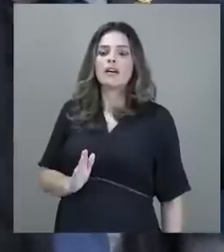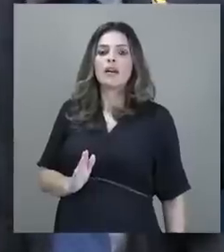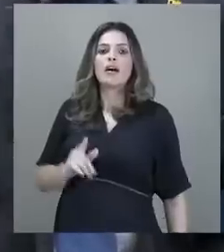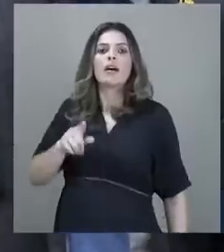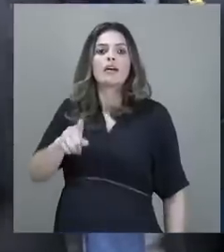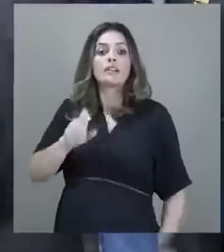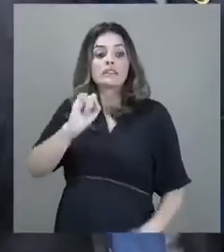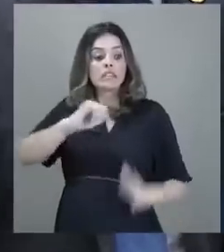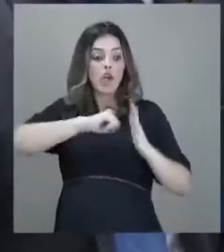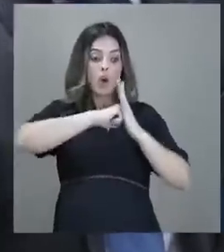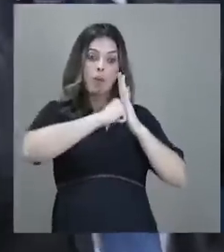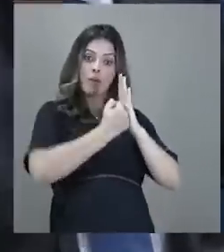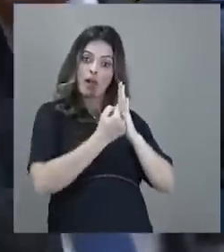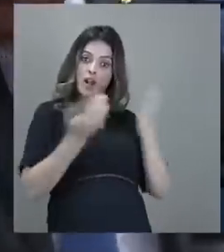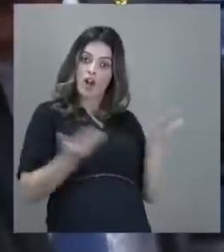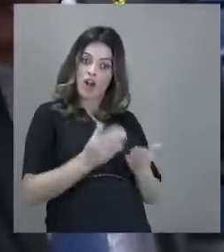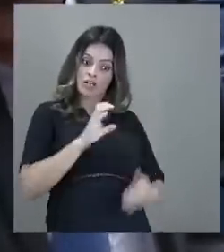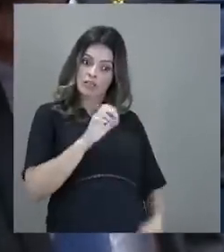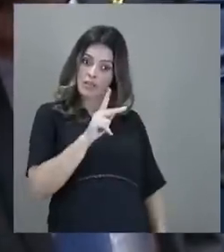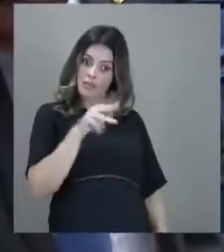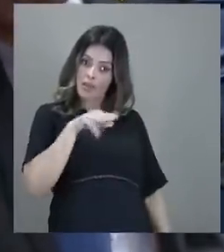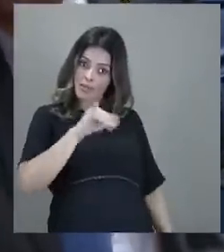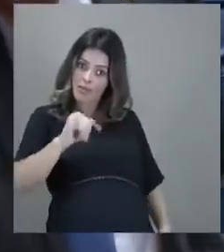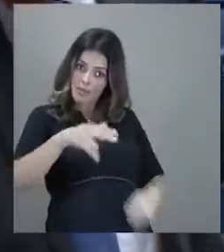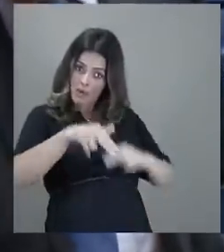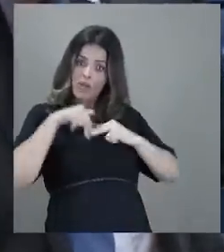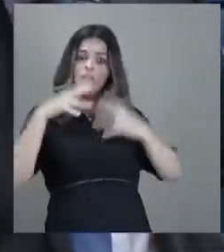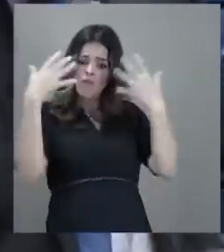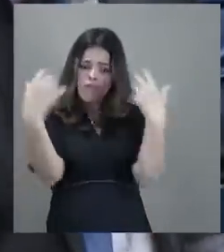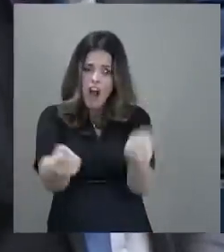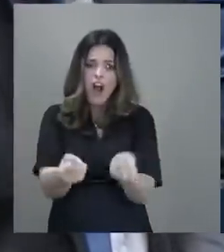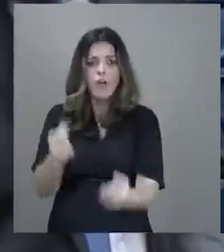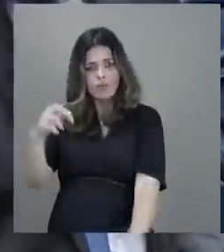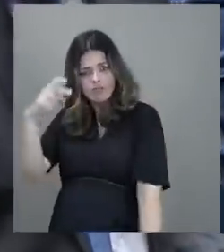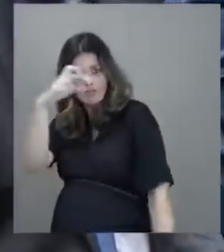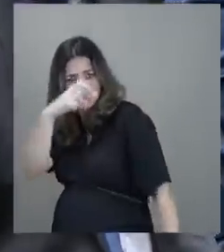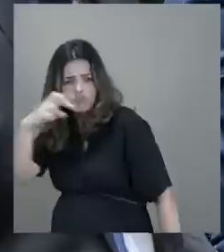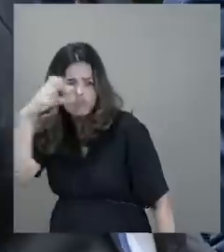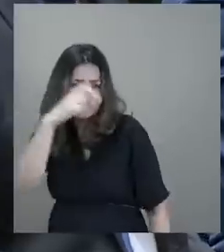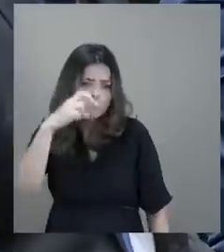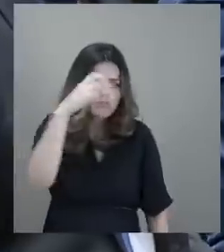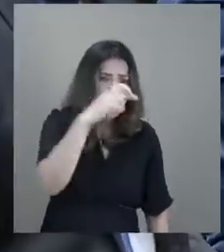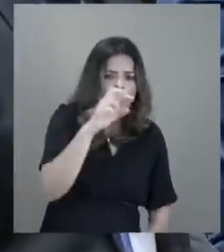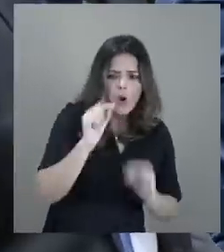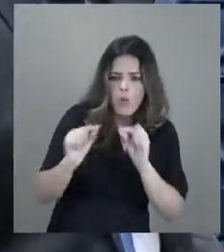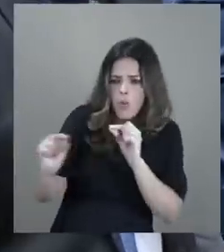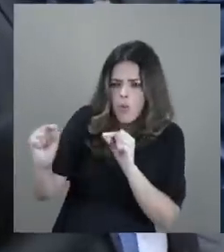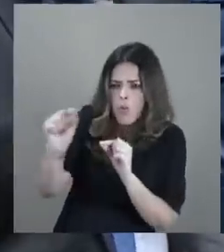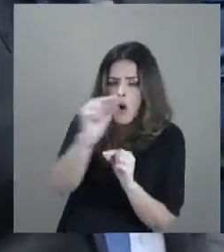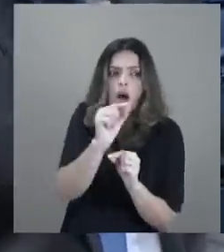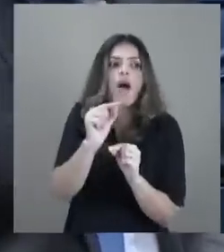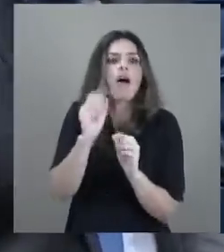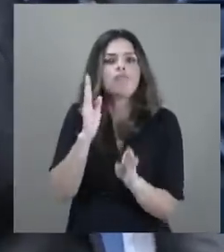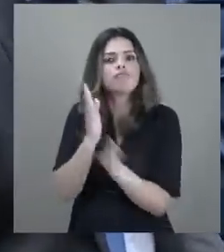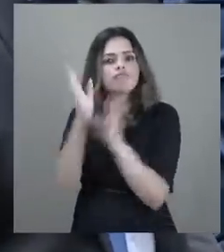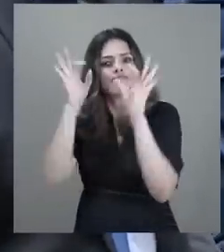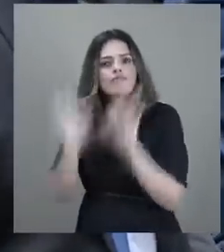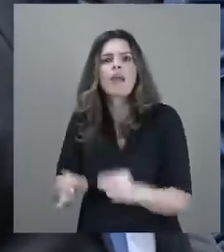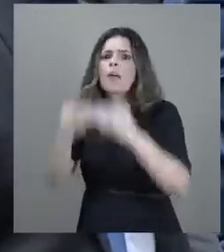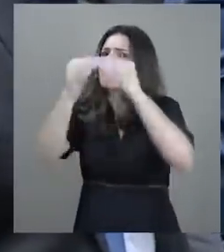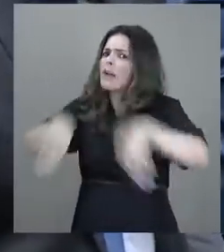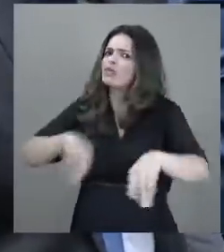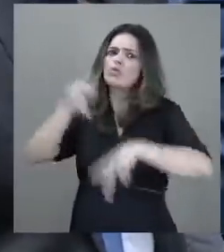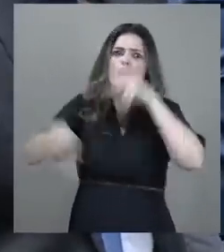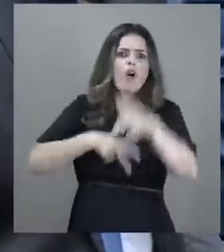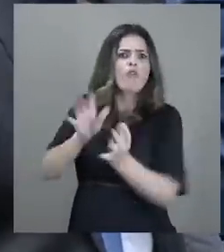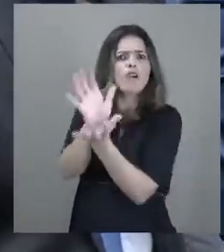da obstrução é a tal da CPMI, vamos à investigação. Em todos os cantos que ela esteja. Não prejudiquem o povo